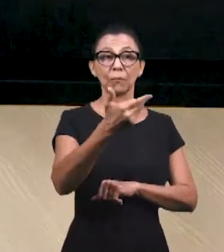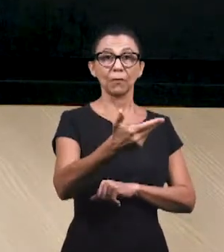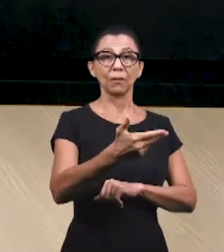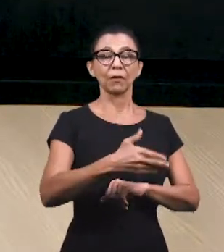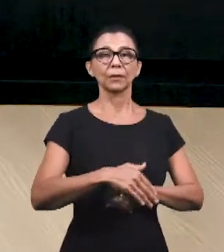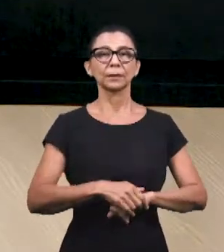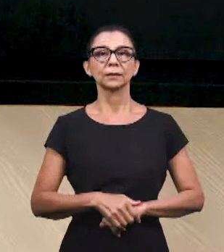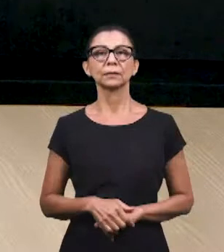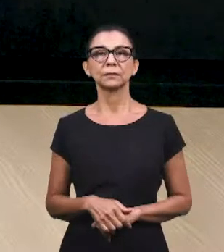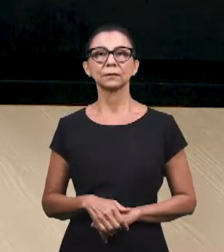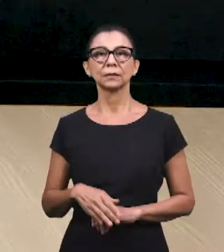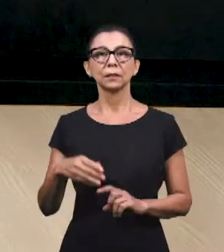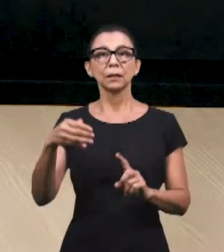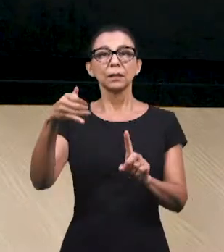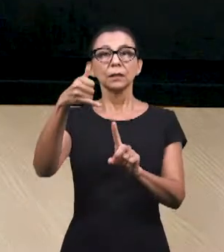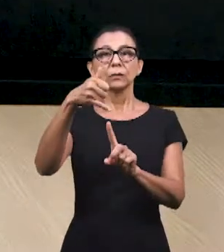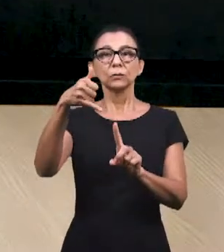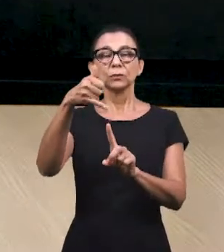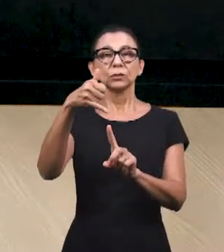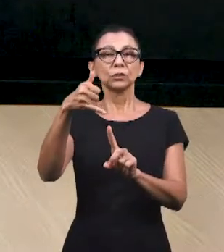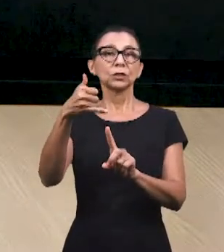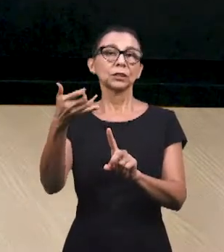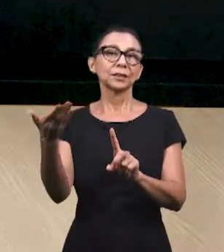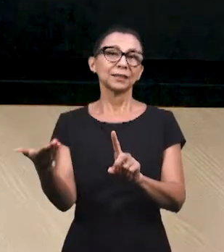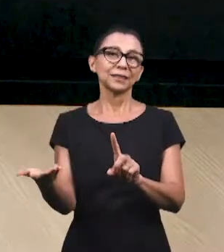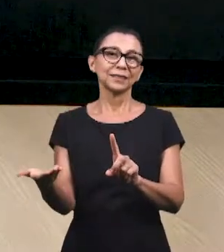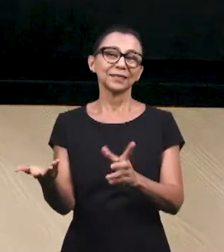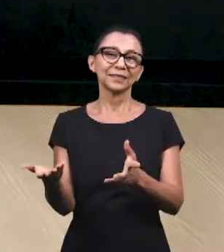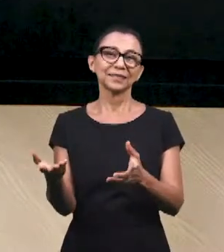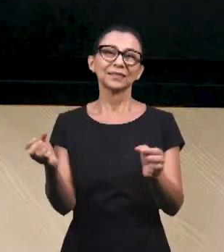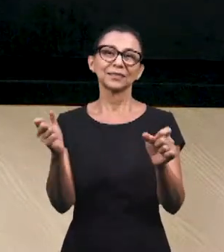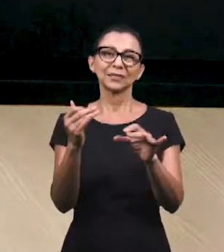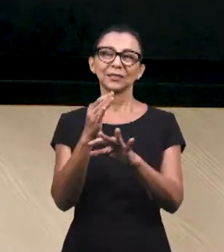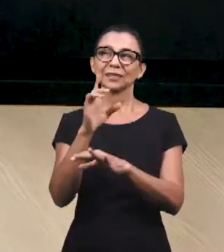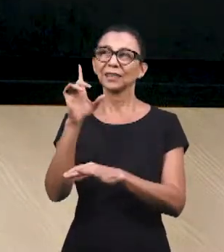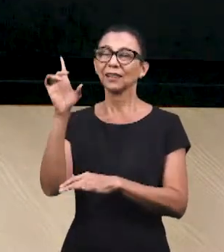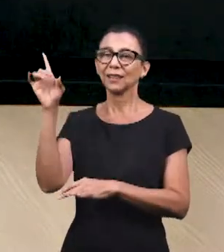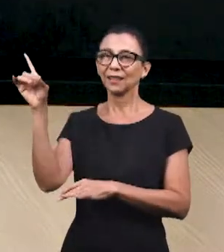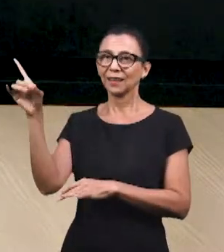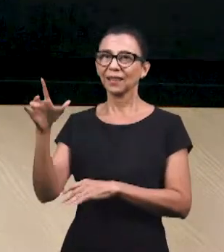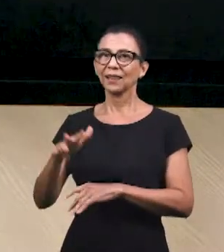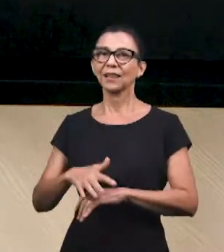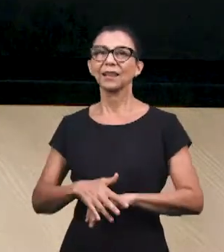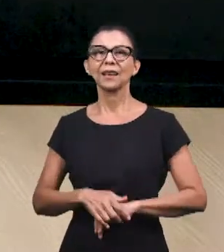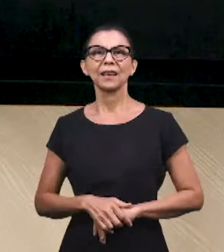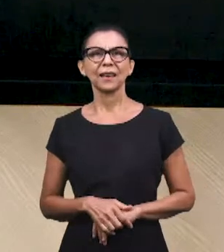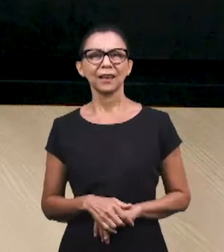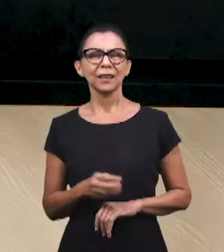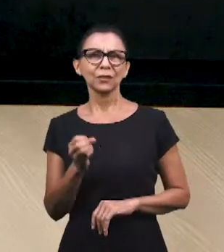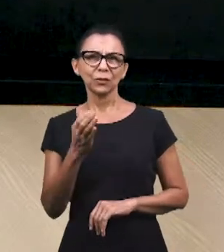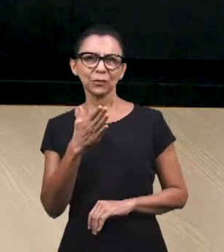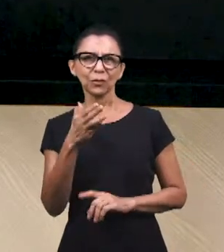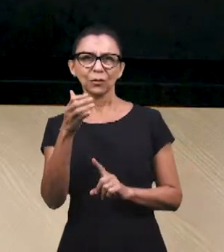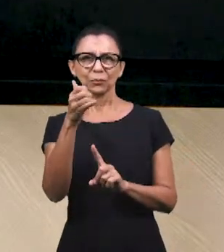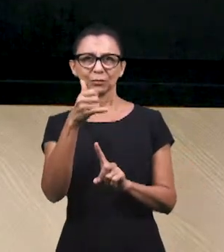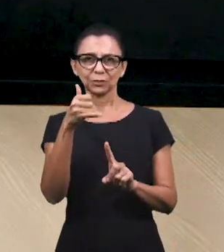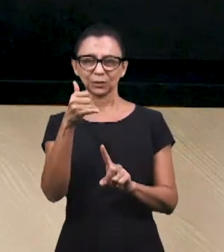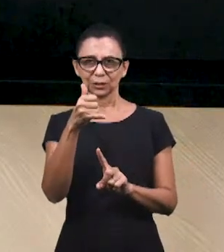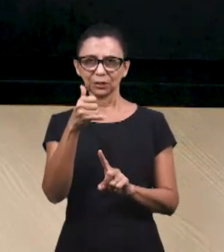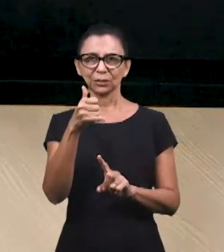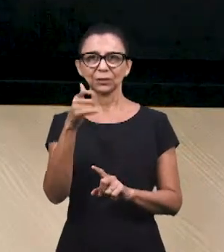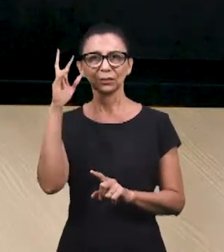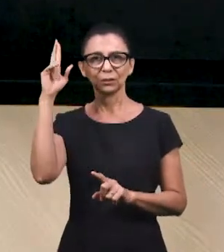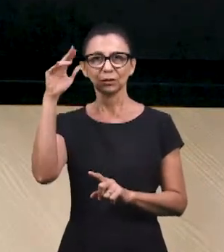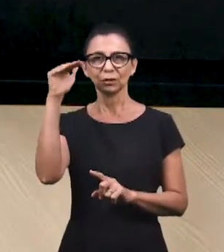um ungido. E glória a Deus, porque se trata de um ungido, um companheiro nosso que recentemente foi levantado como ungido,